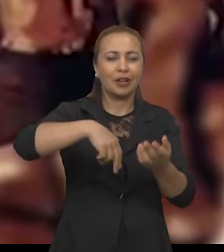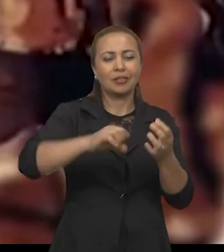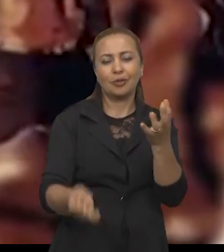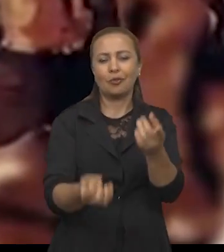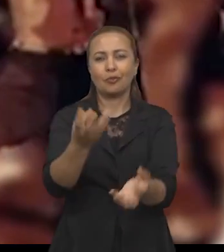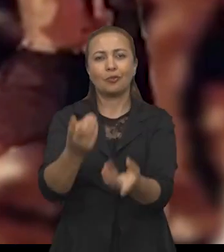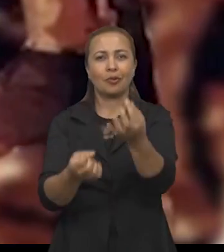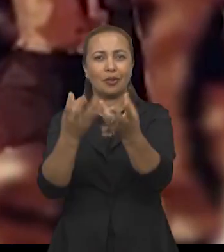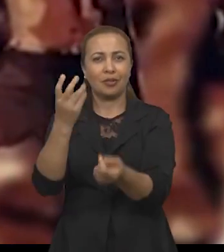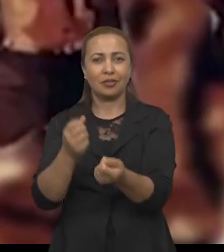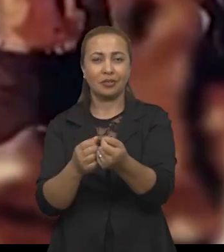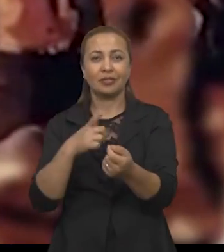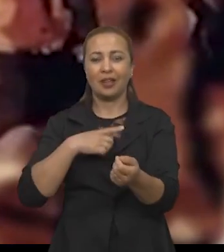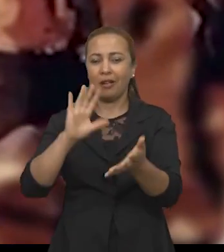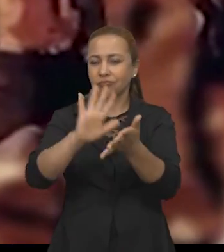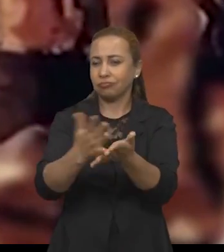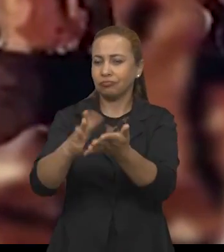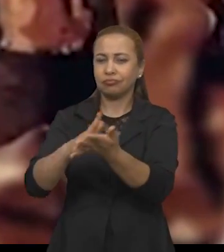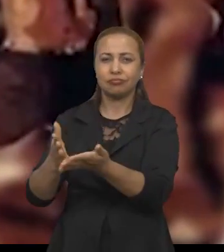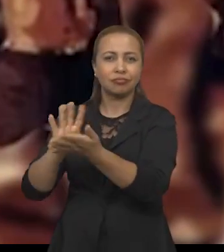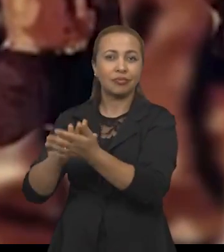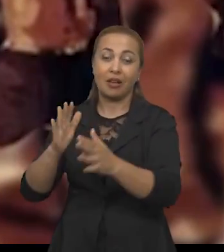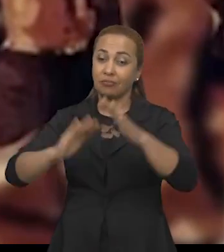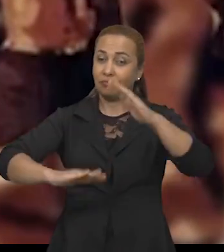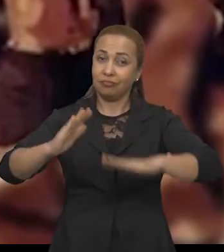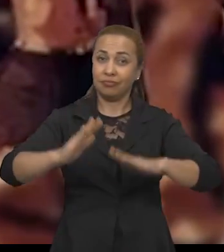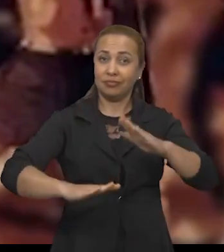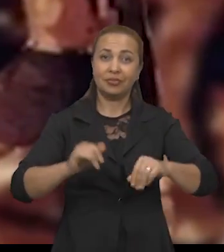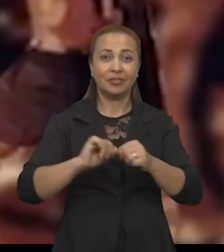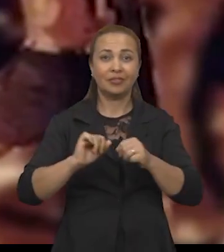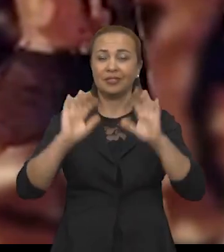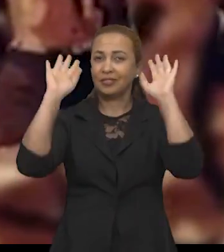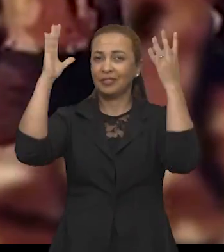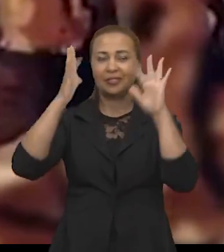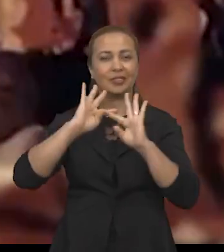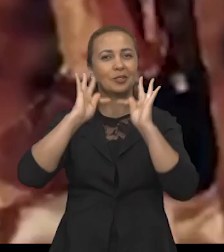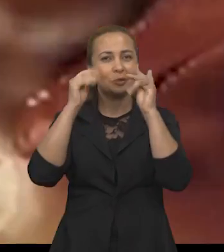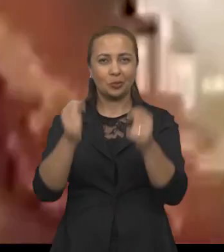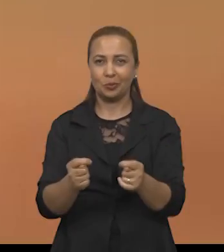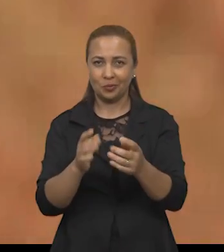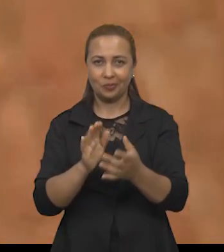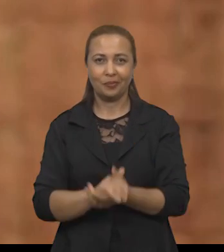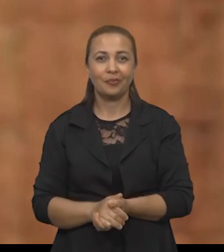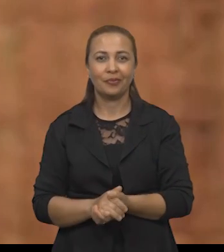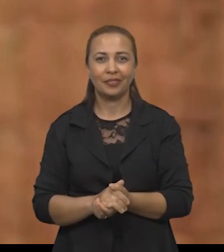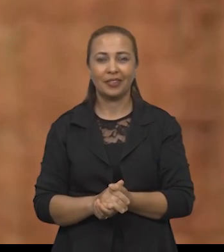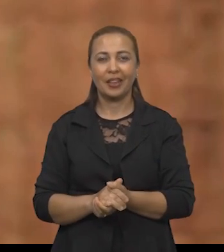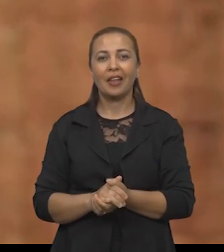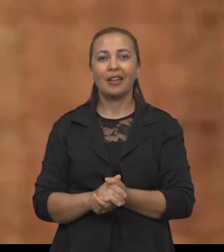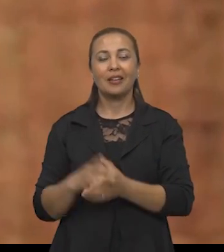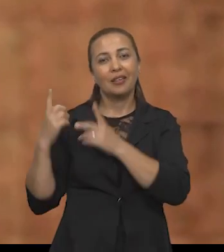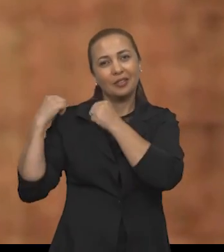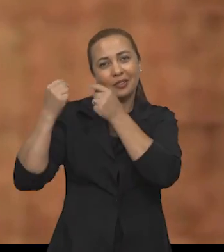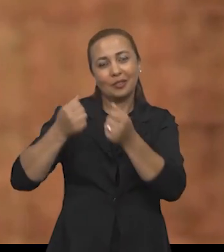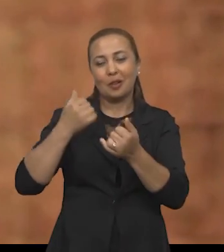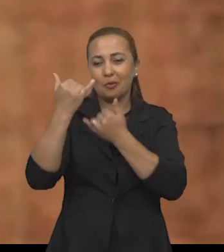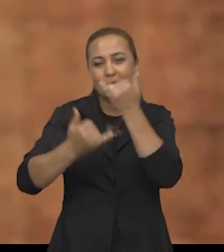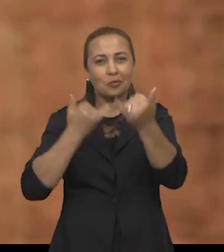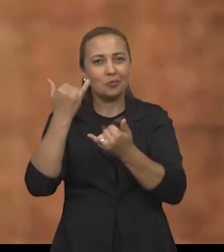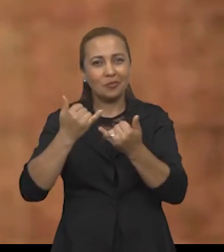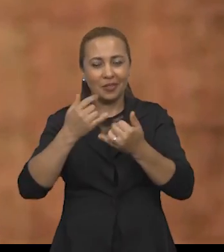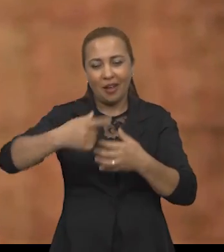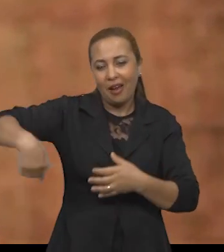fogueira, balançando o maracá, tocando nossos tambores e fazendo os festejos todos. A tradição de brincar